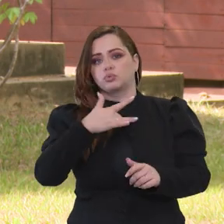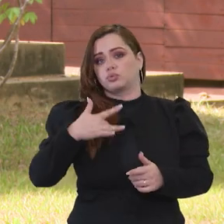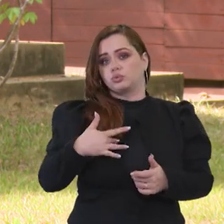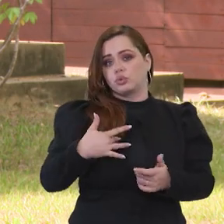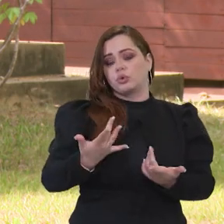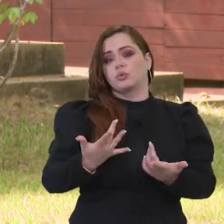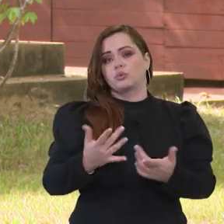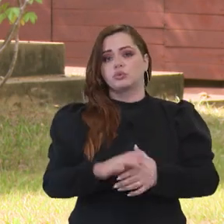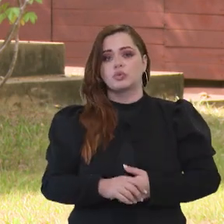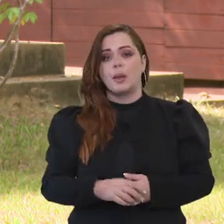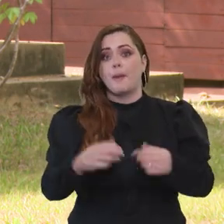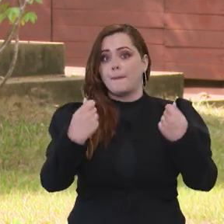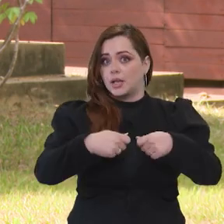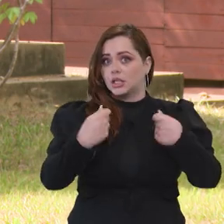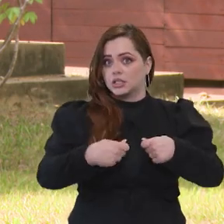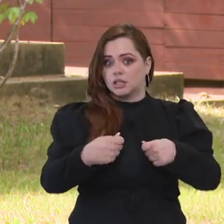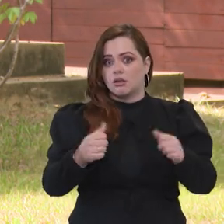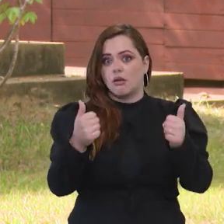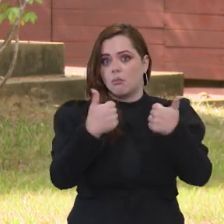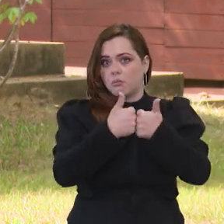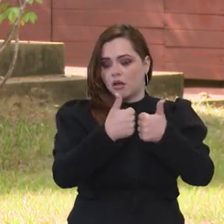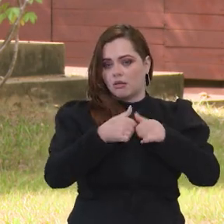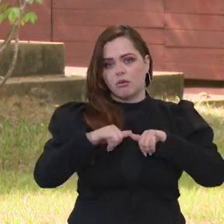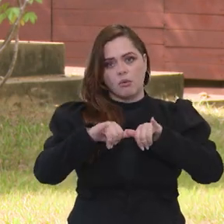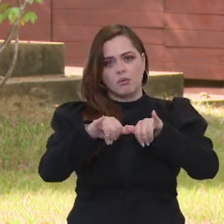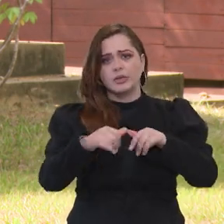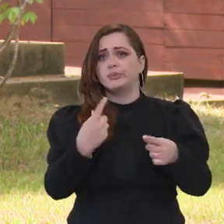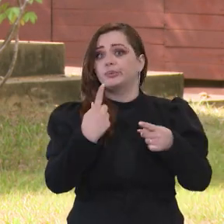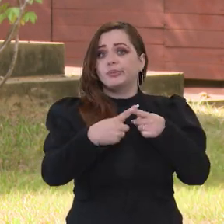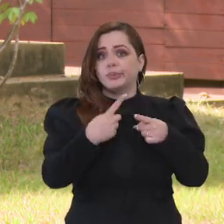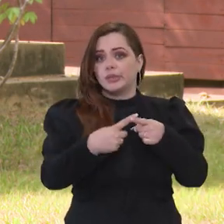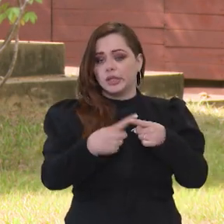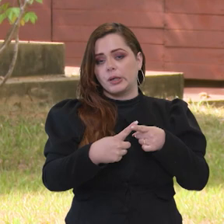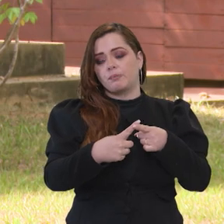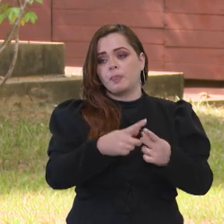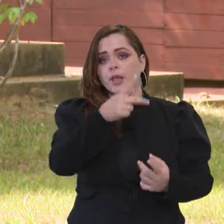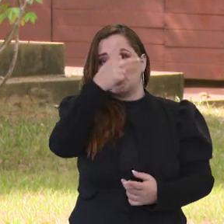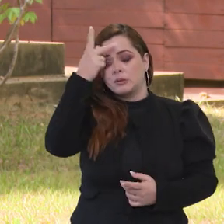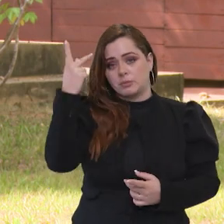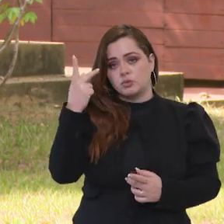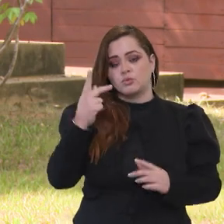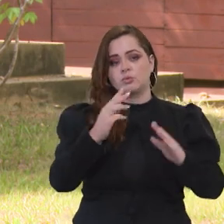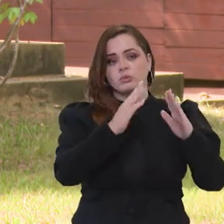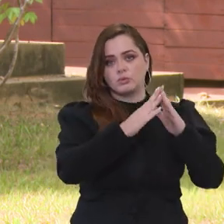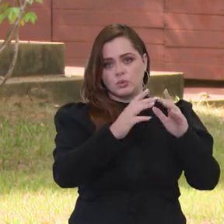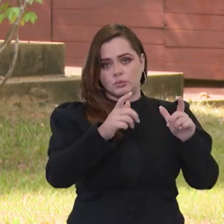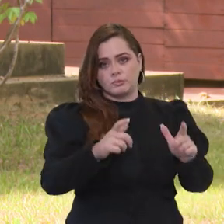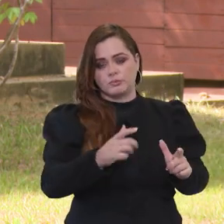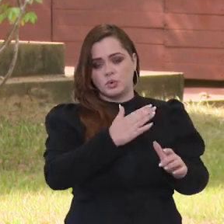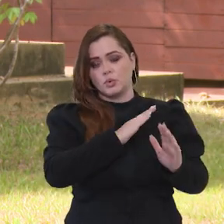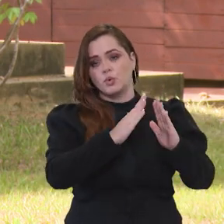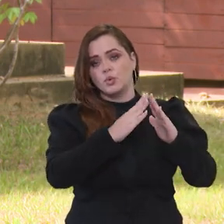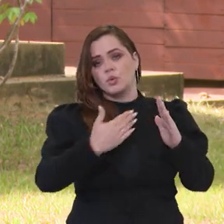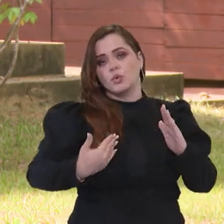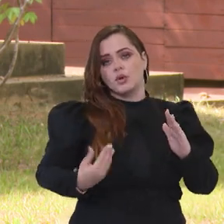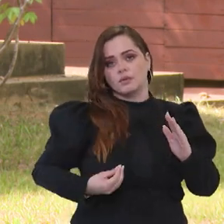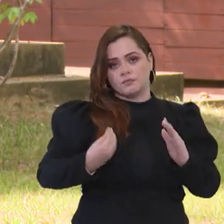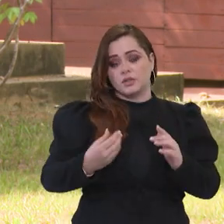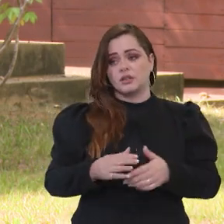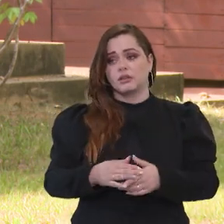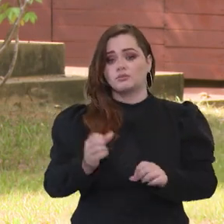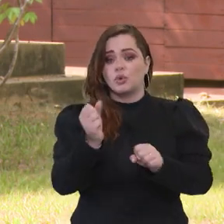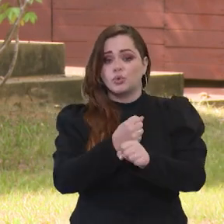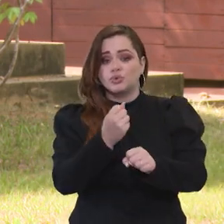saúde. Tem que estar perto do comércio. Por quê? Porque alguns desses Minha Casa Minha Vida, lá atrás, foram construídos